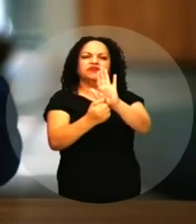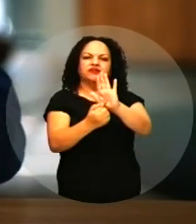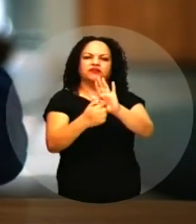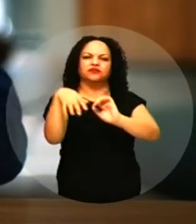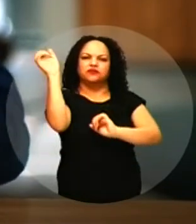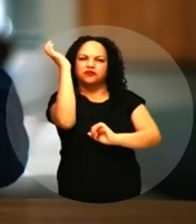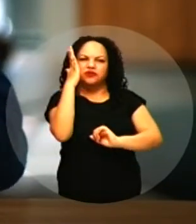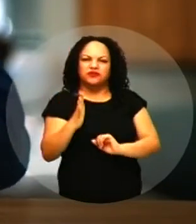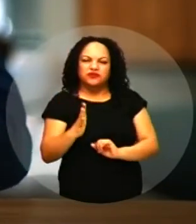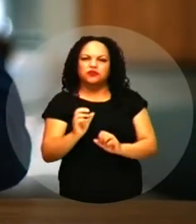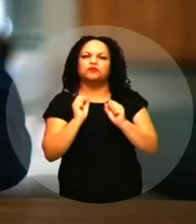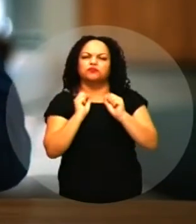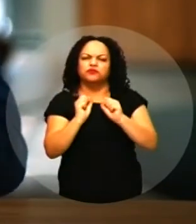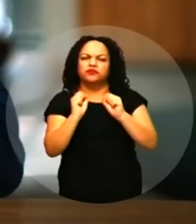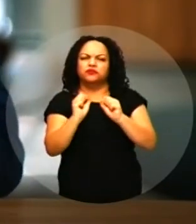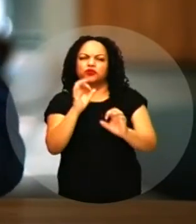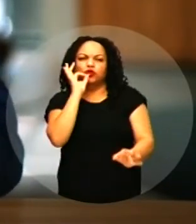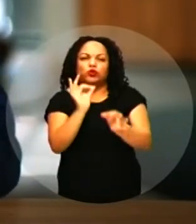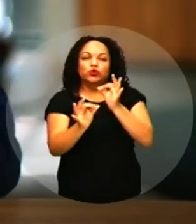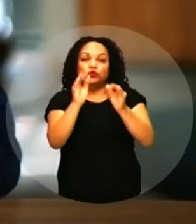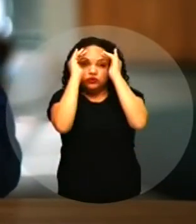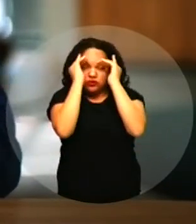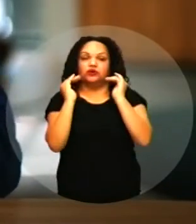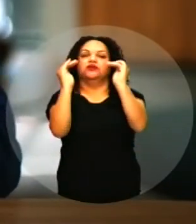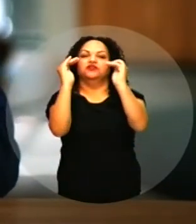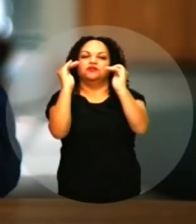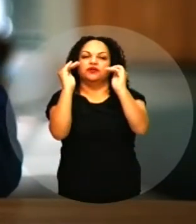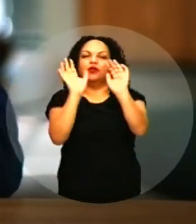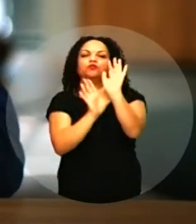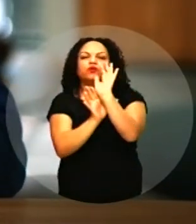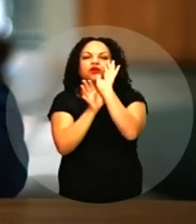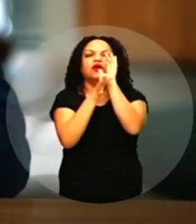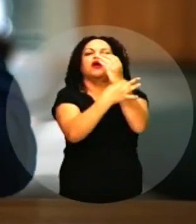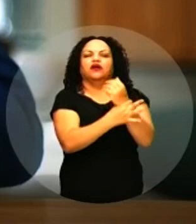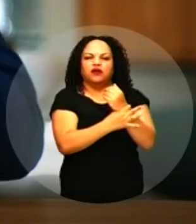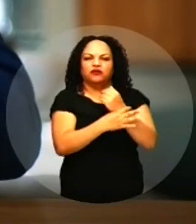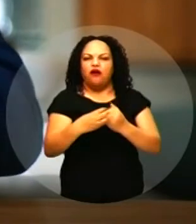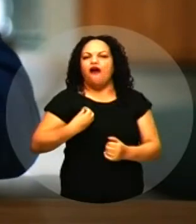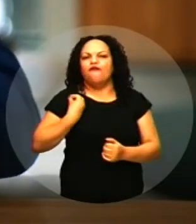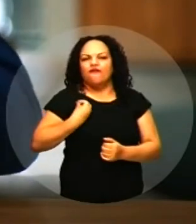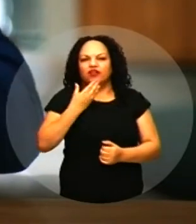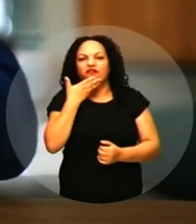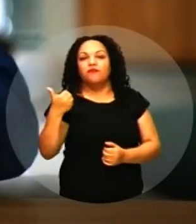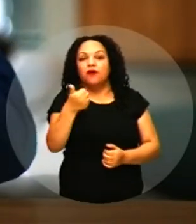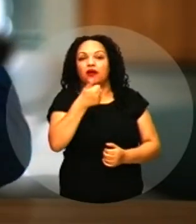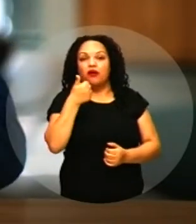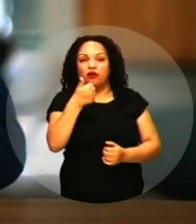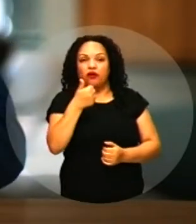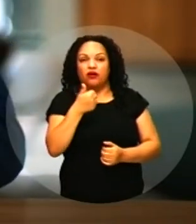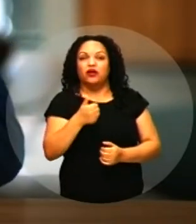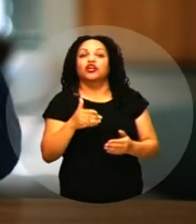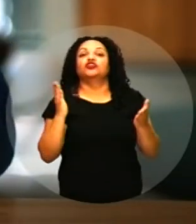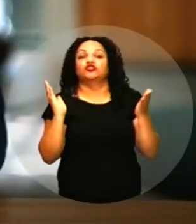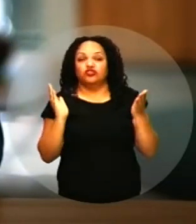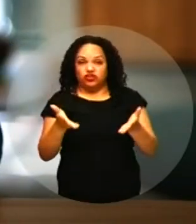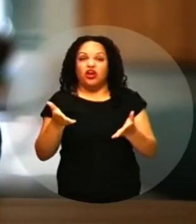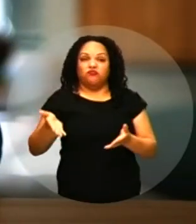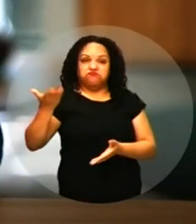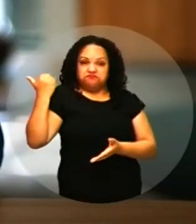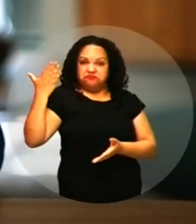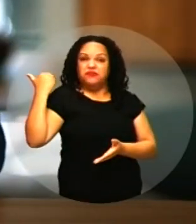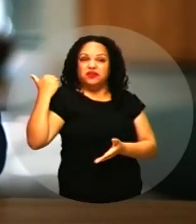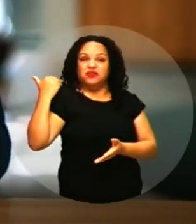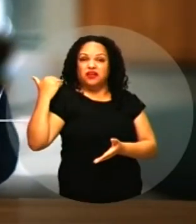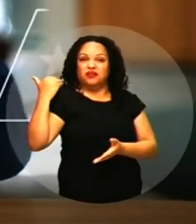Que o Brasil pode ser um país Mais justo e respeitado E garanto a vocês A vida do povo vai melhorar Já fizemos uma